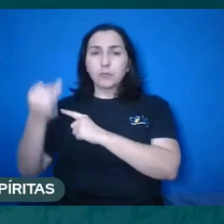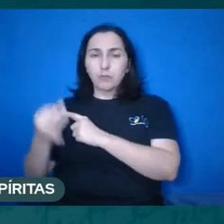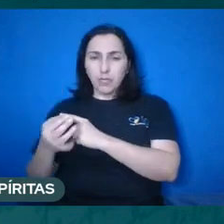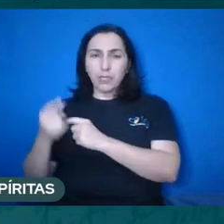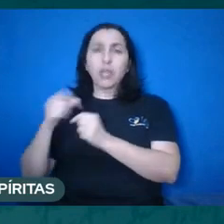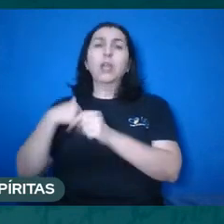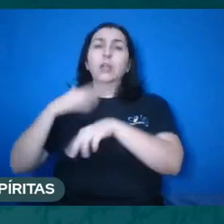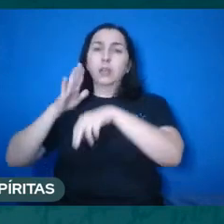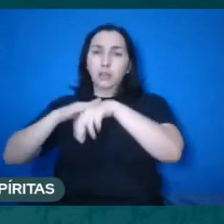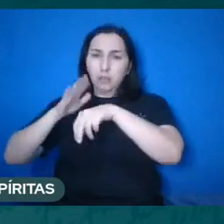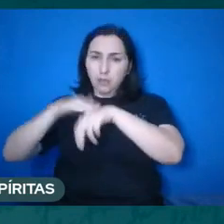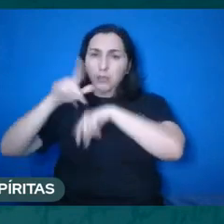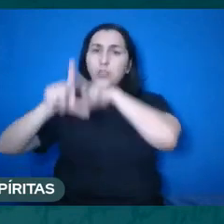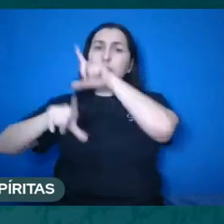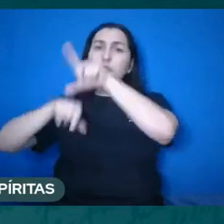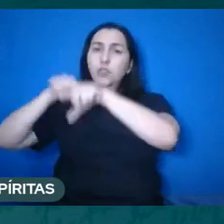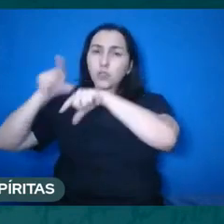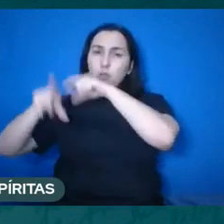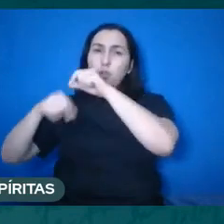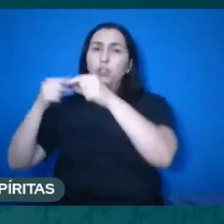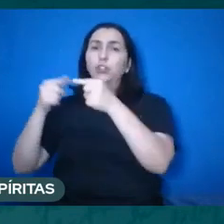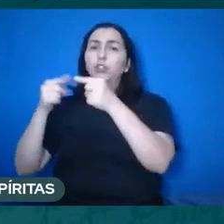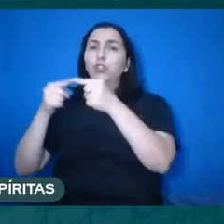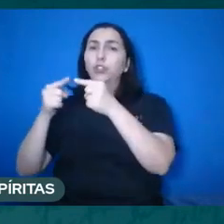escolhemos o gênero de provas